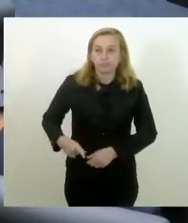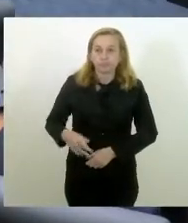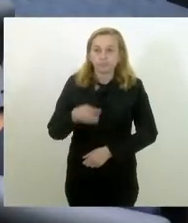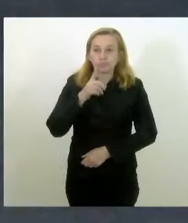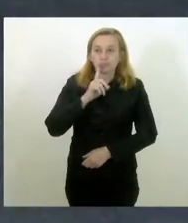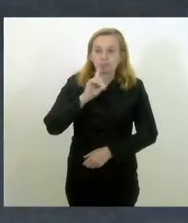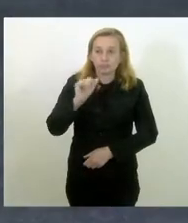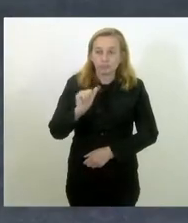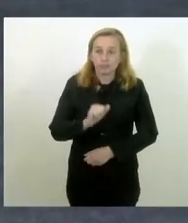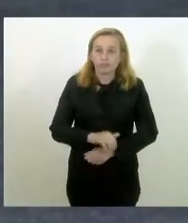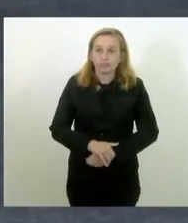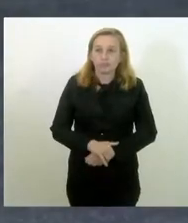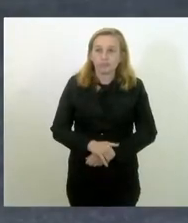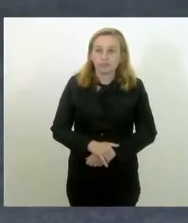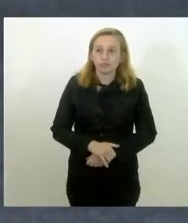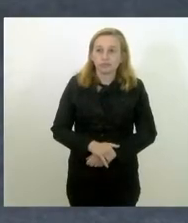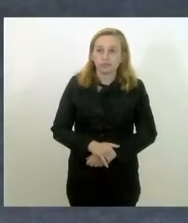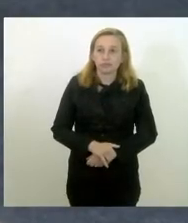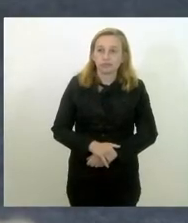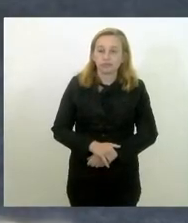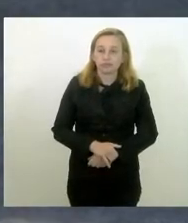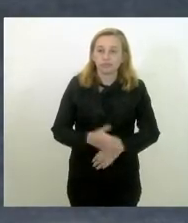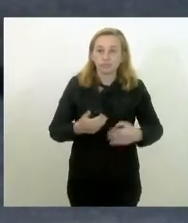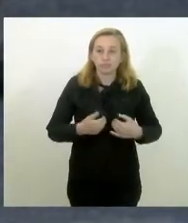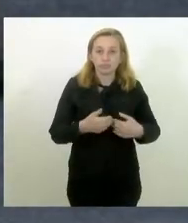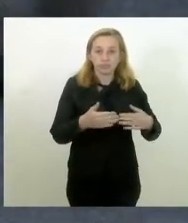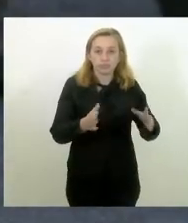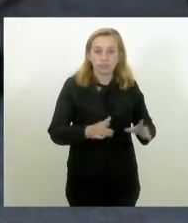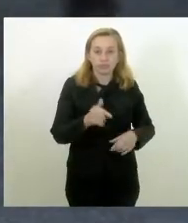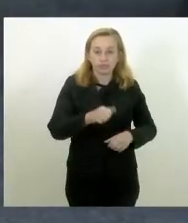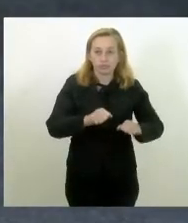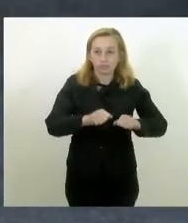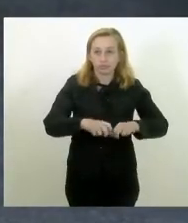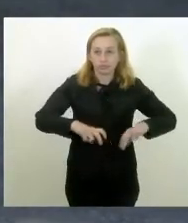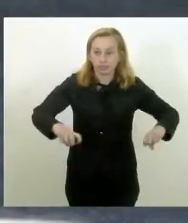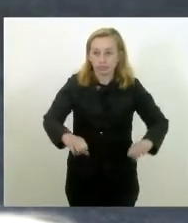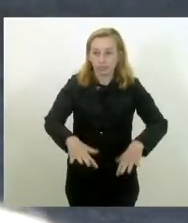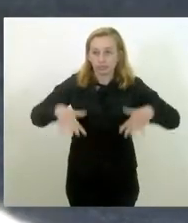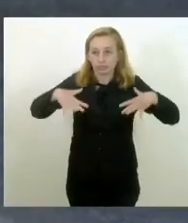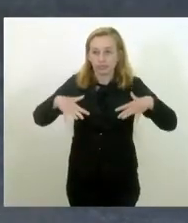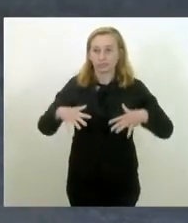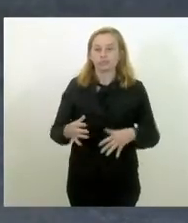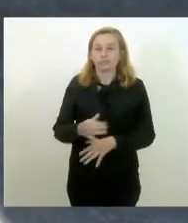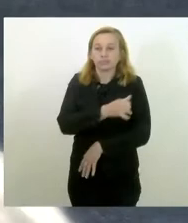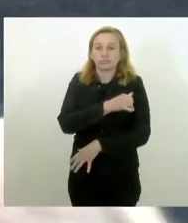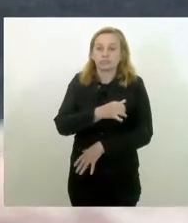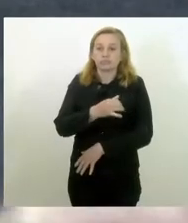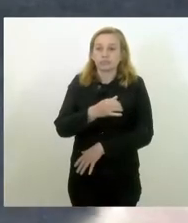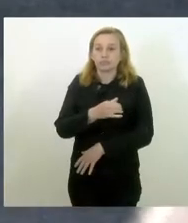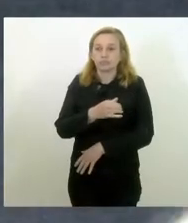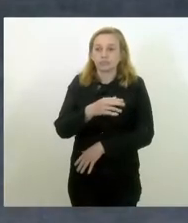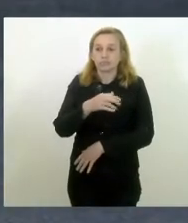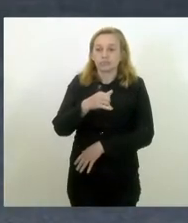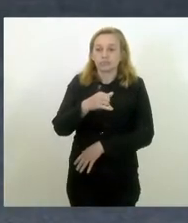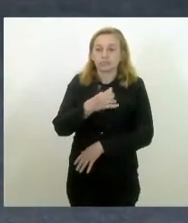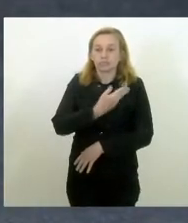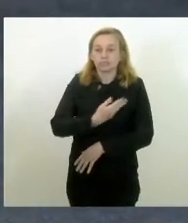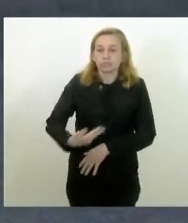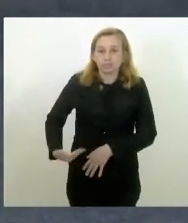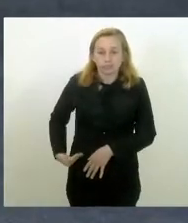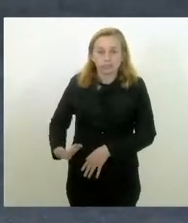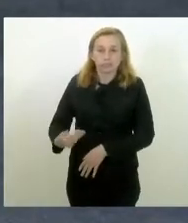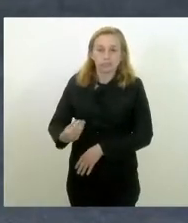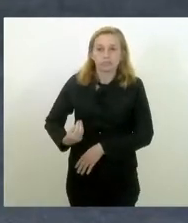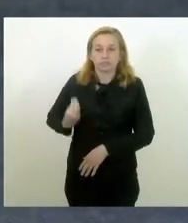da... que teve a abertura aqui do plenário, o governador estava aqui presente, e nós